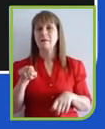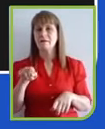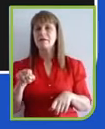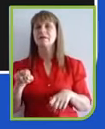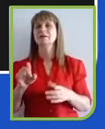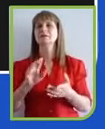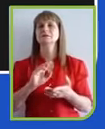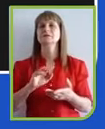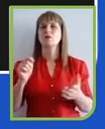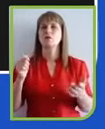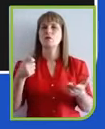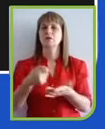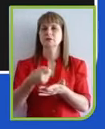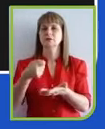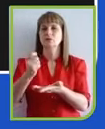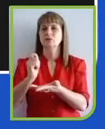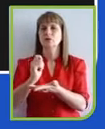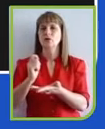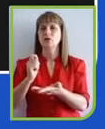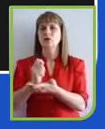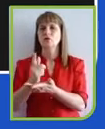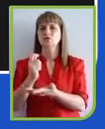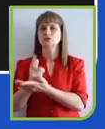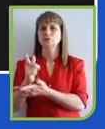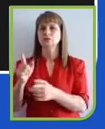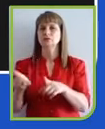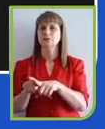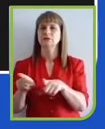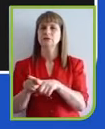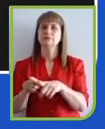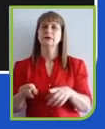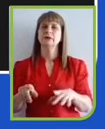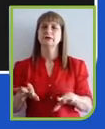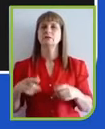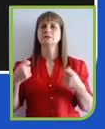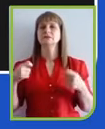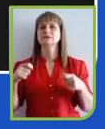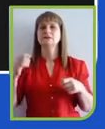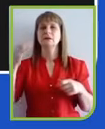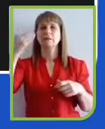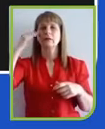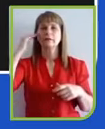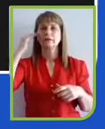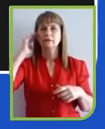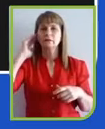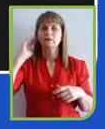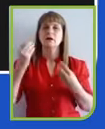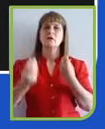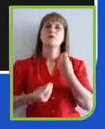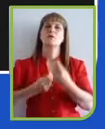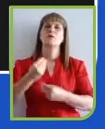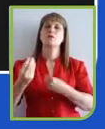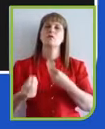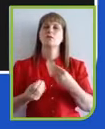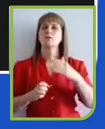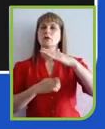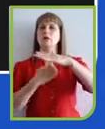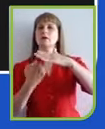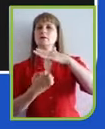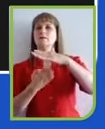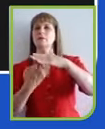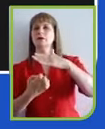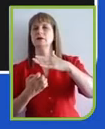já entenderam o tipo de empresa ou com que tipo de empresa eles querem se